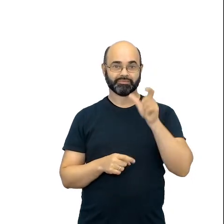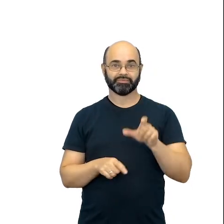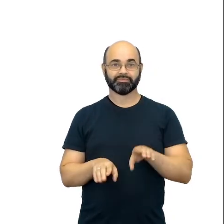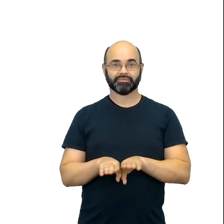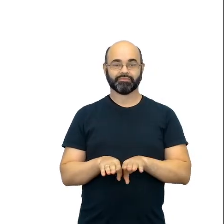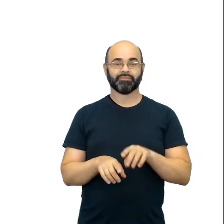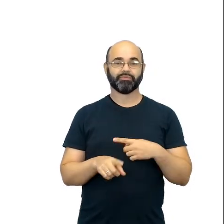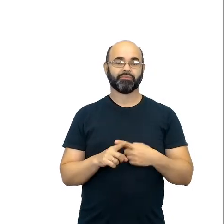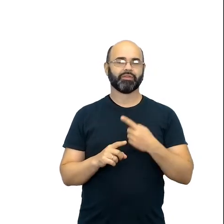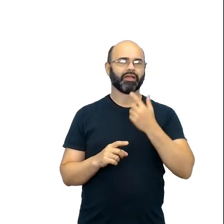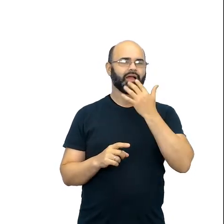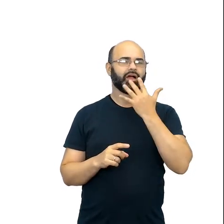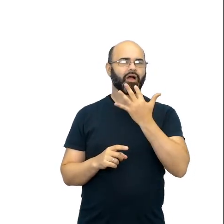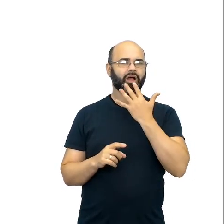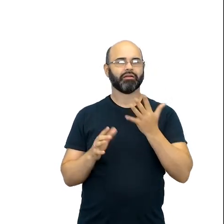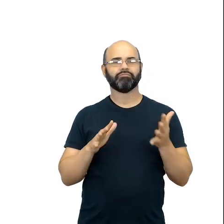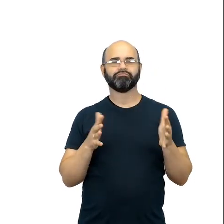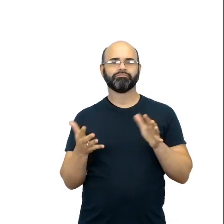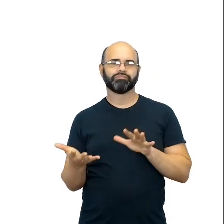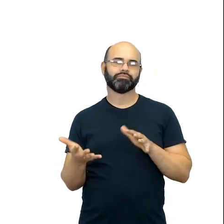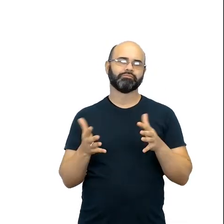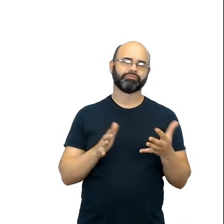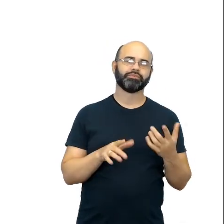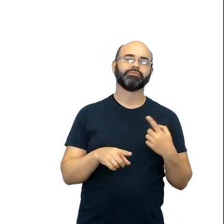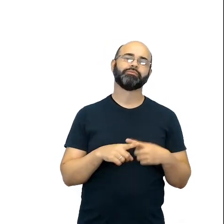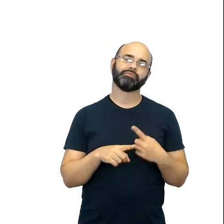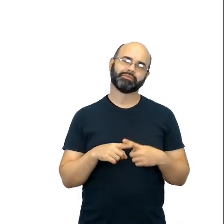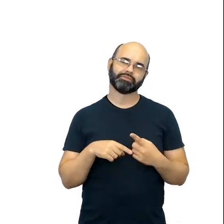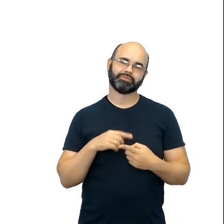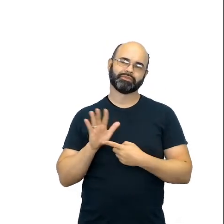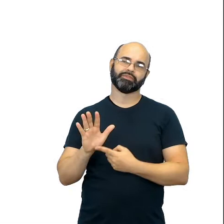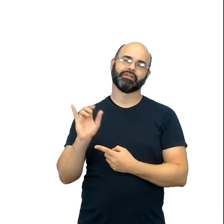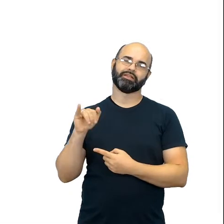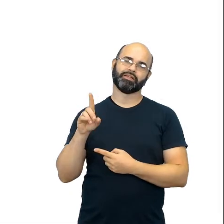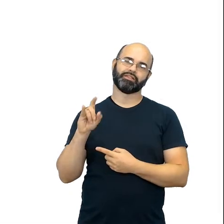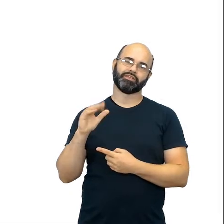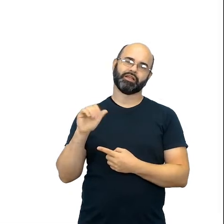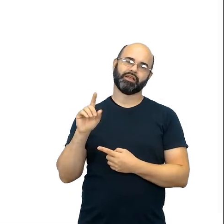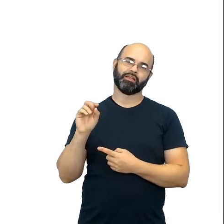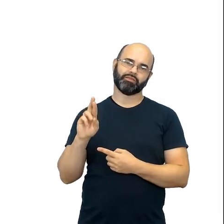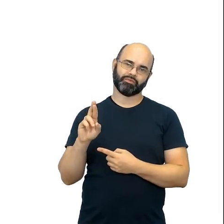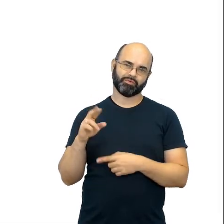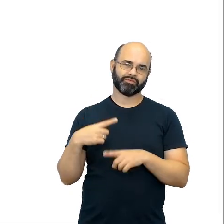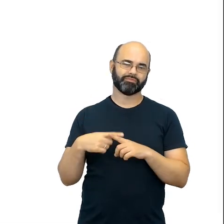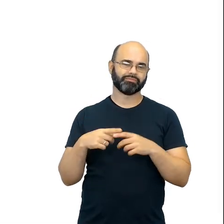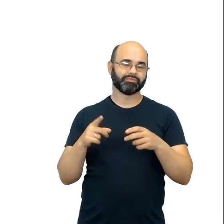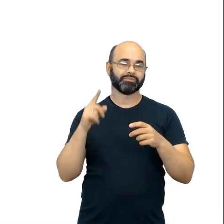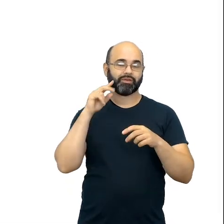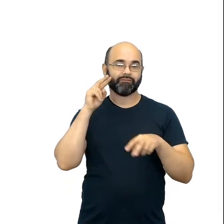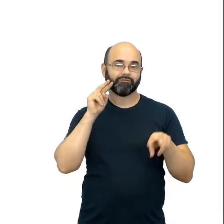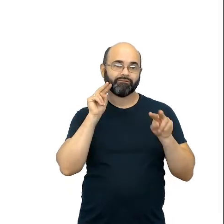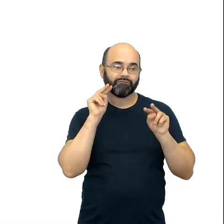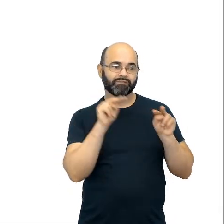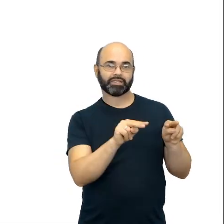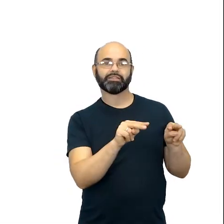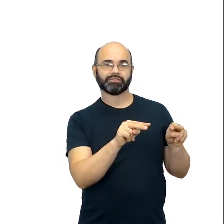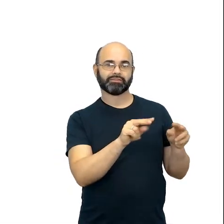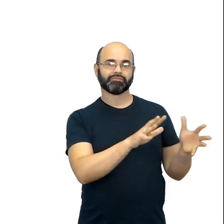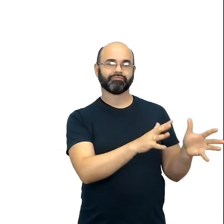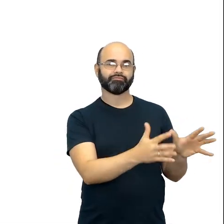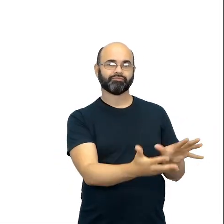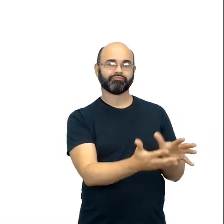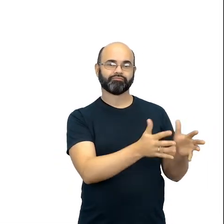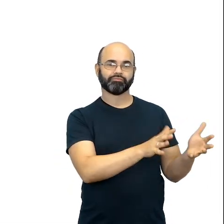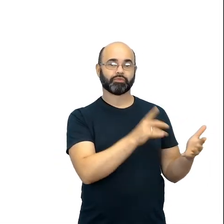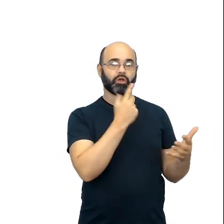volta, na verdade, eu também estou usando um indicador, que aí fez essa mudança de cor ser visível, né? Essa reação direta e inversa, na